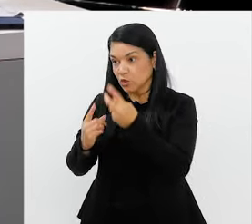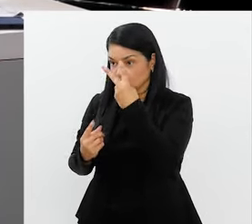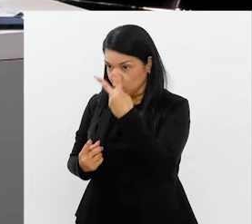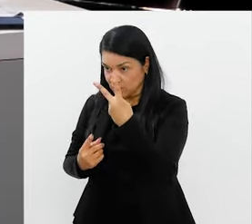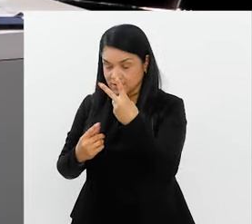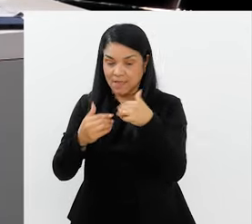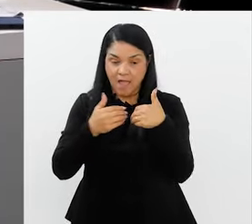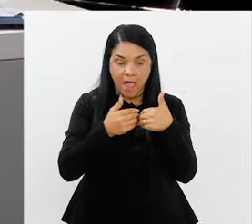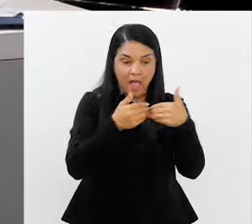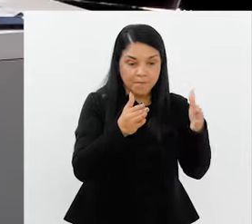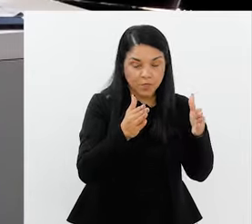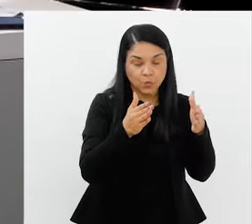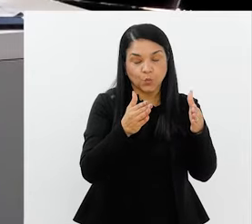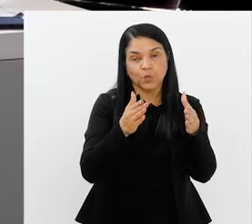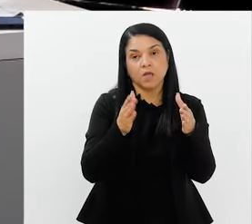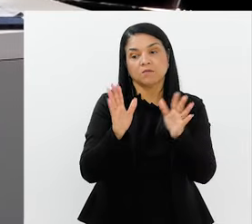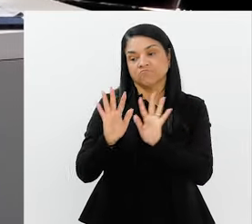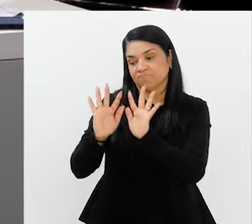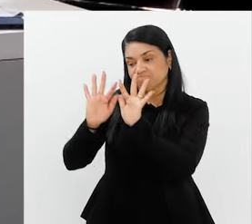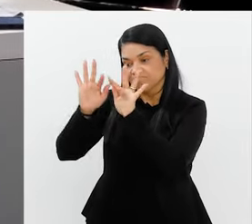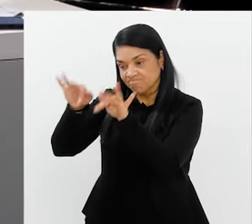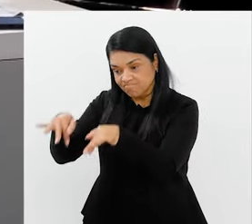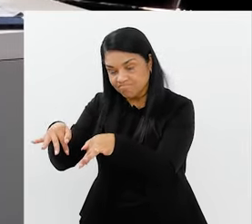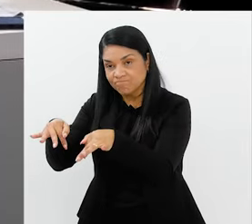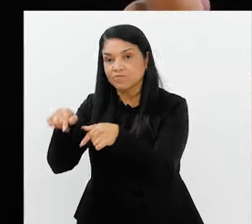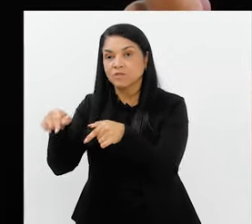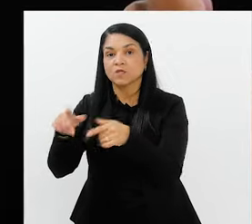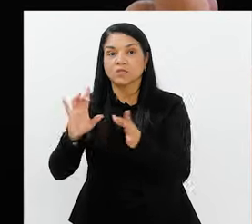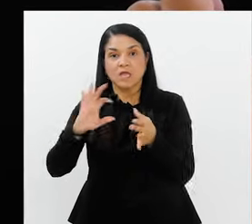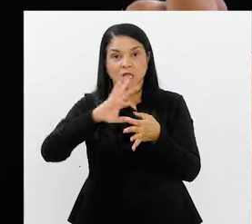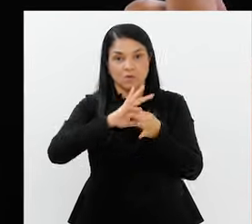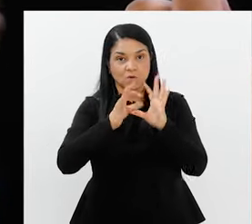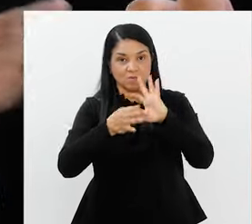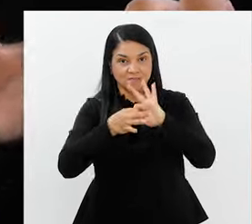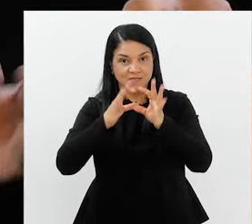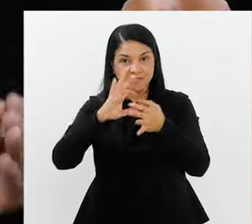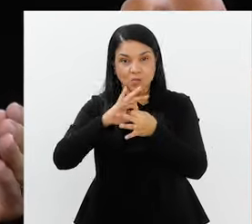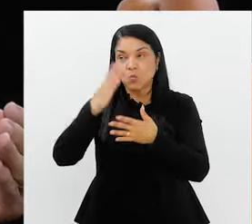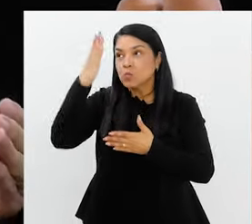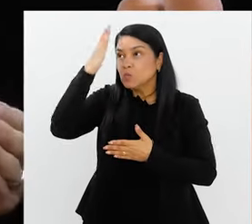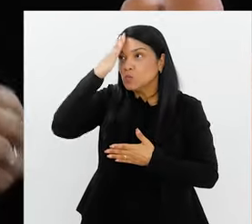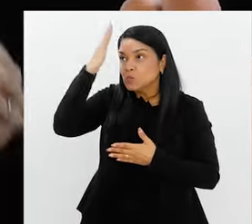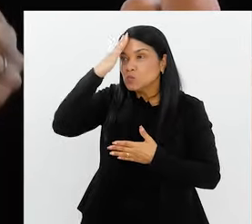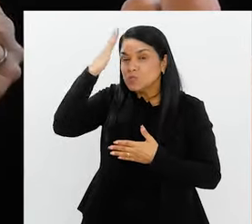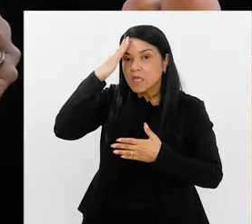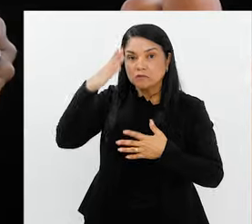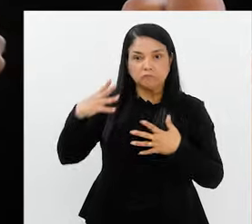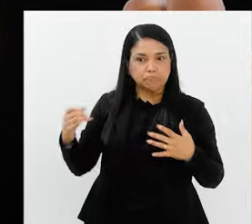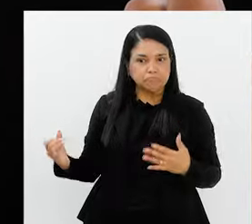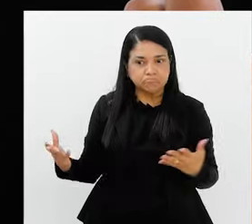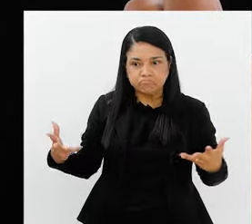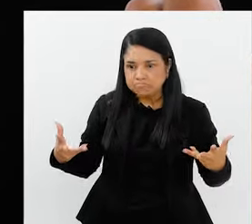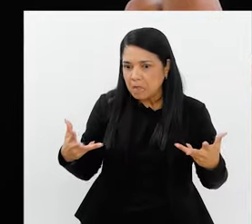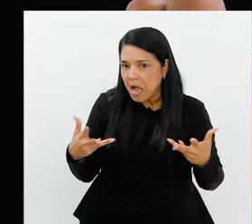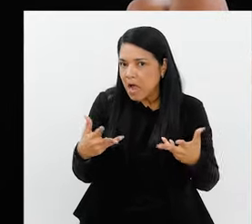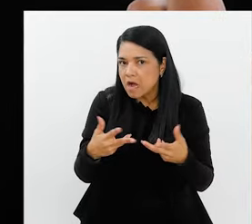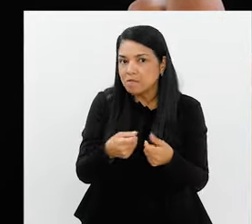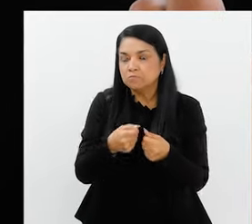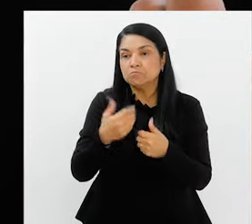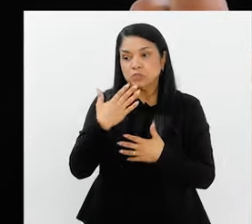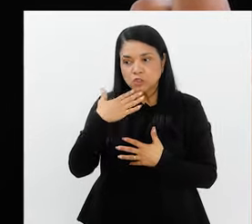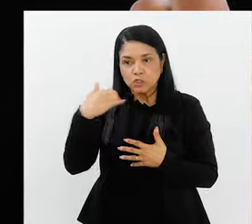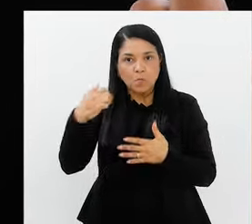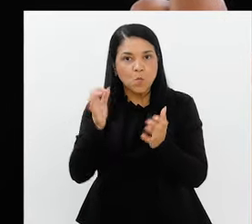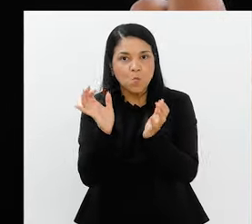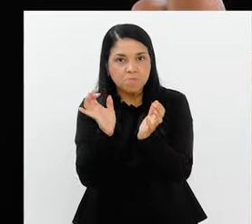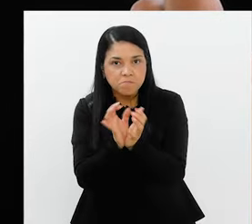dois. Abertura e encerramento. O sucesso foi tão gigantesco que nós fomos